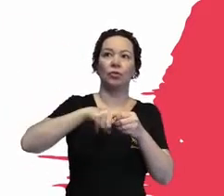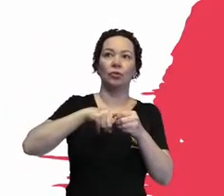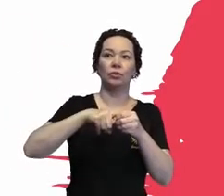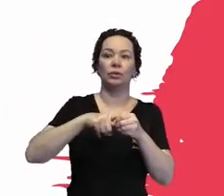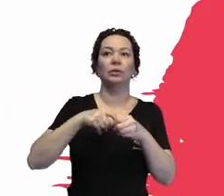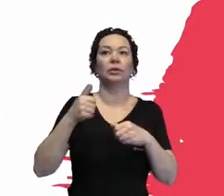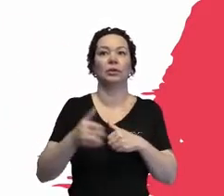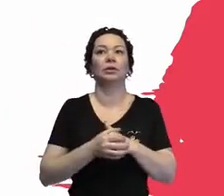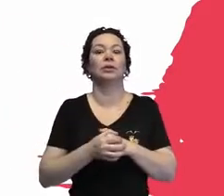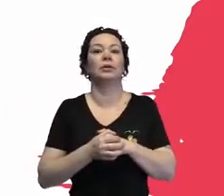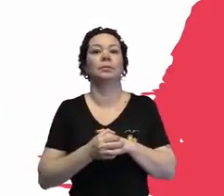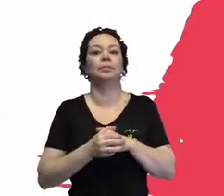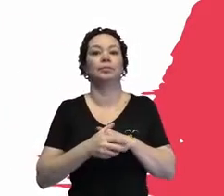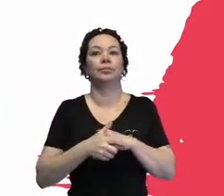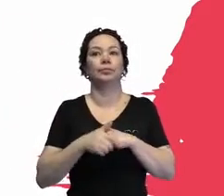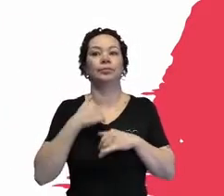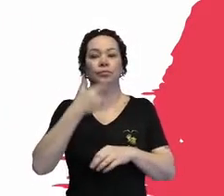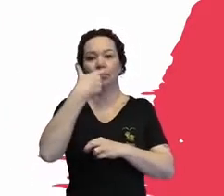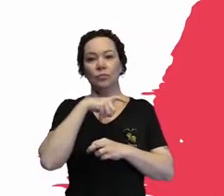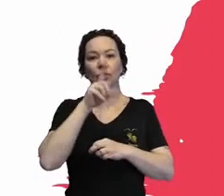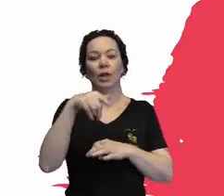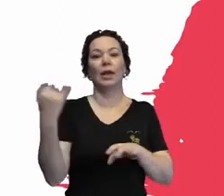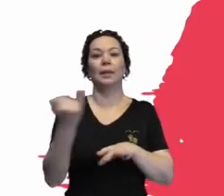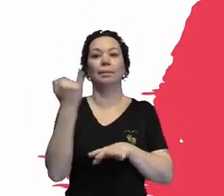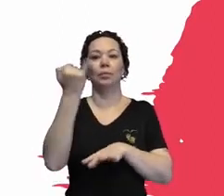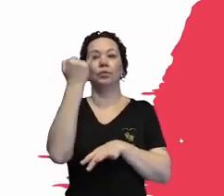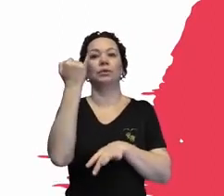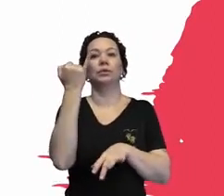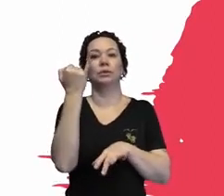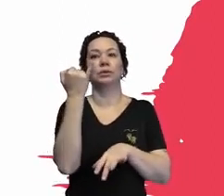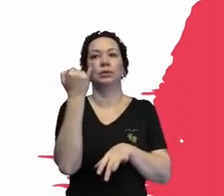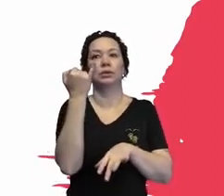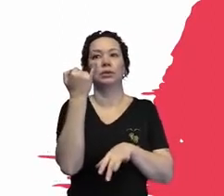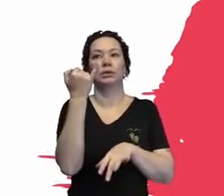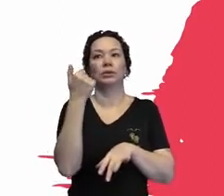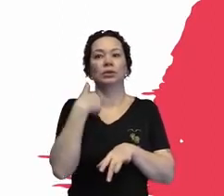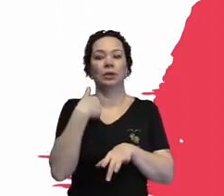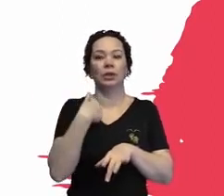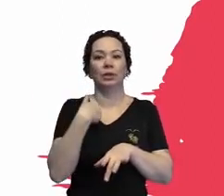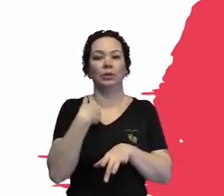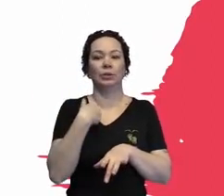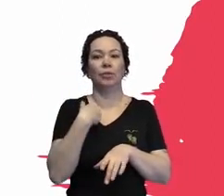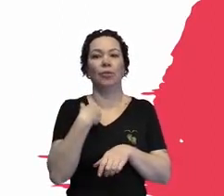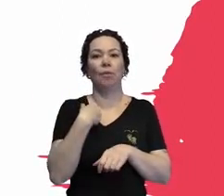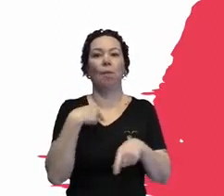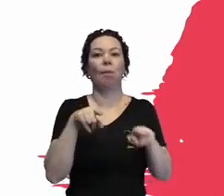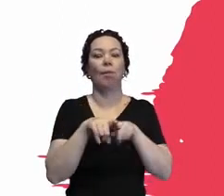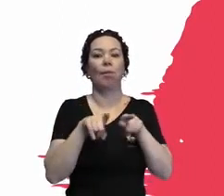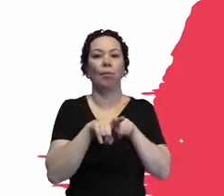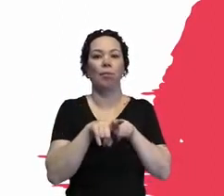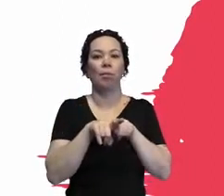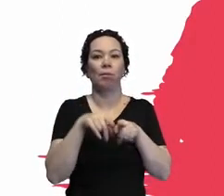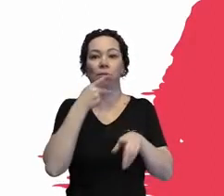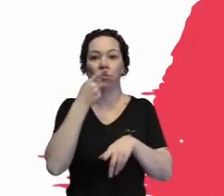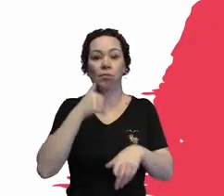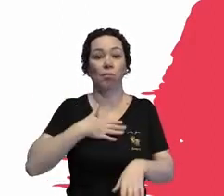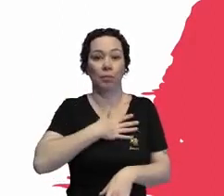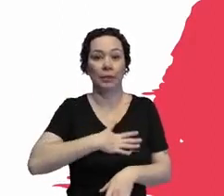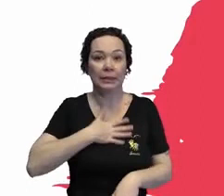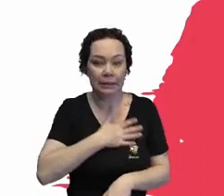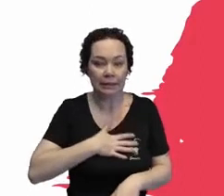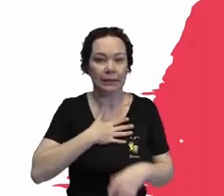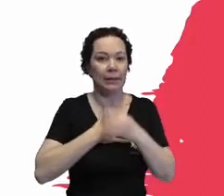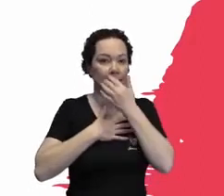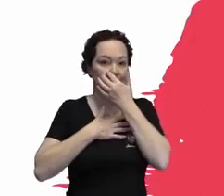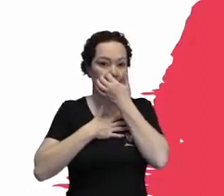título, porque eu acho que é importante eu marcar também o prazer que foi ouvir,